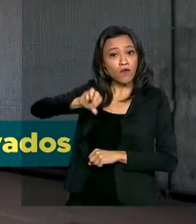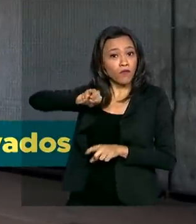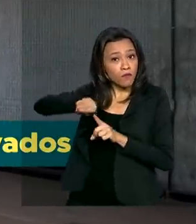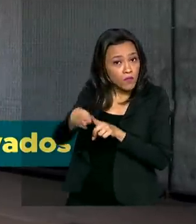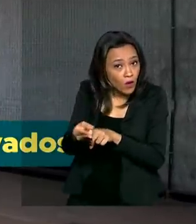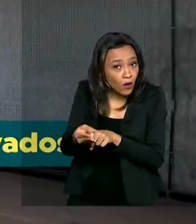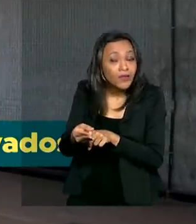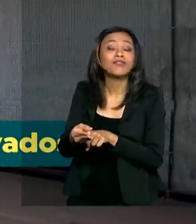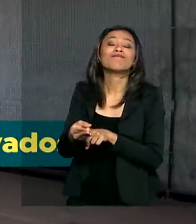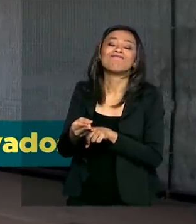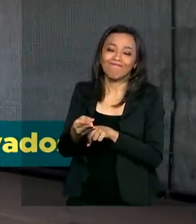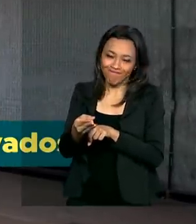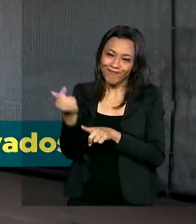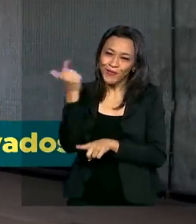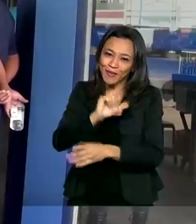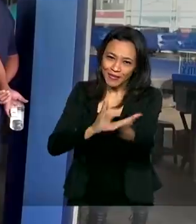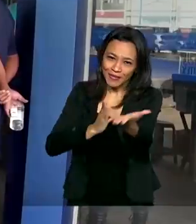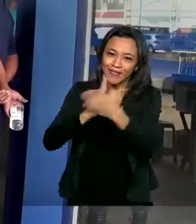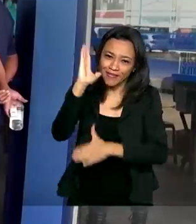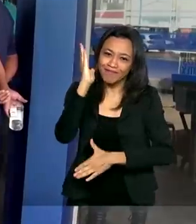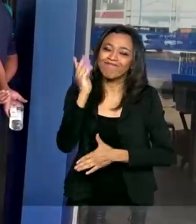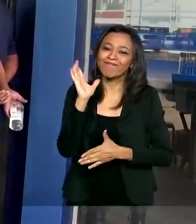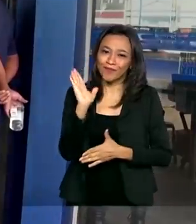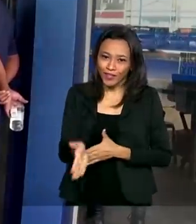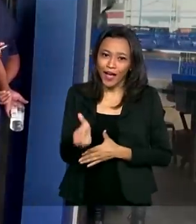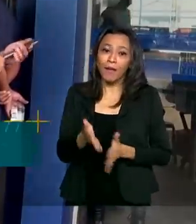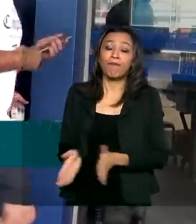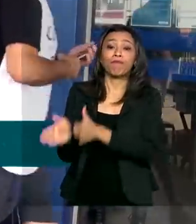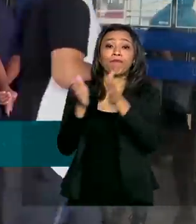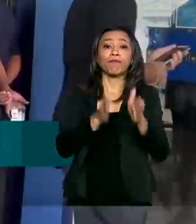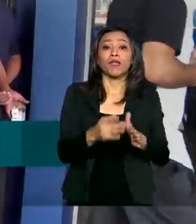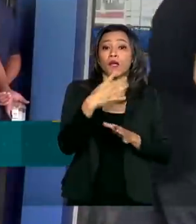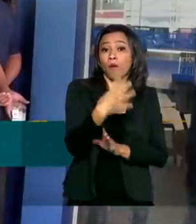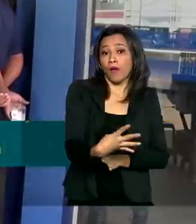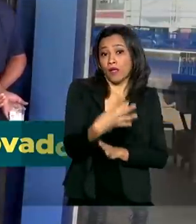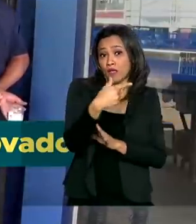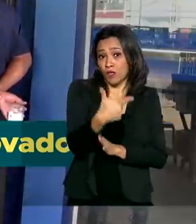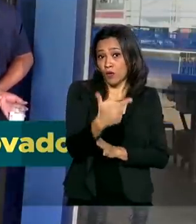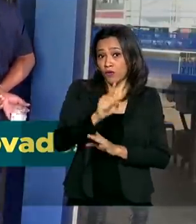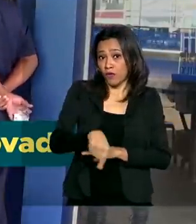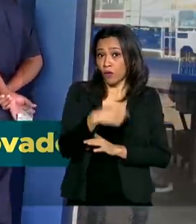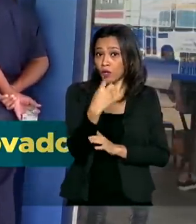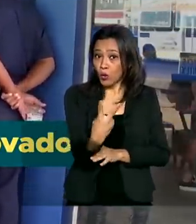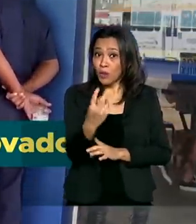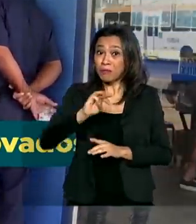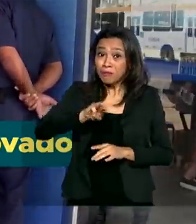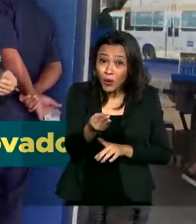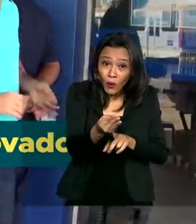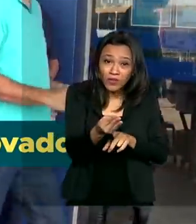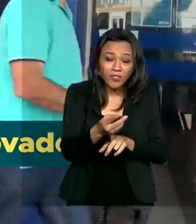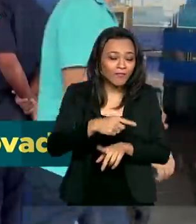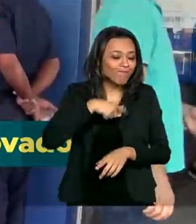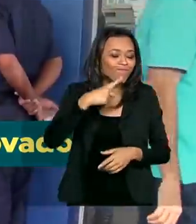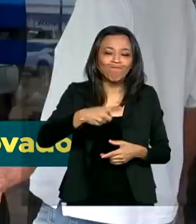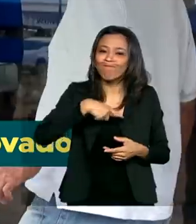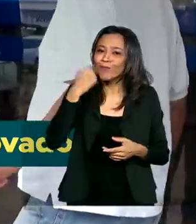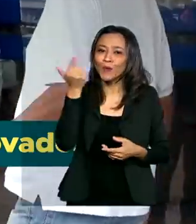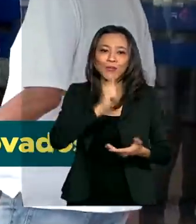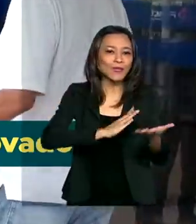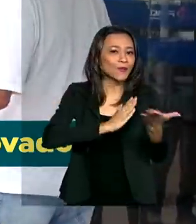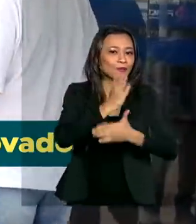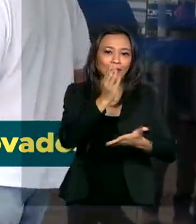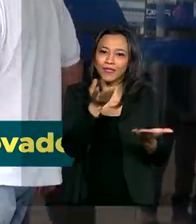tiveram o benefício aprovado e 42,2 milhões foram considerados inelegíveis